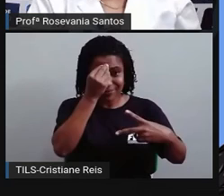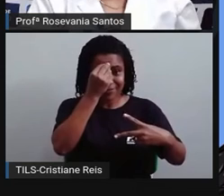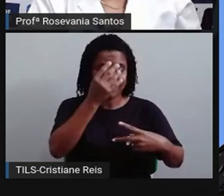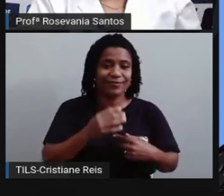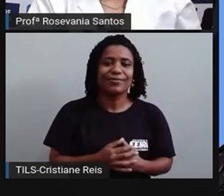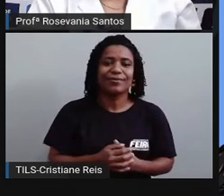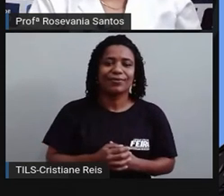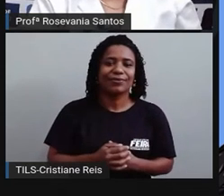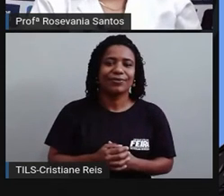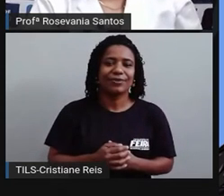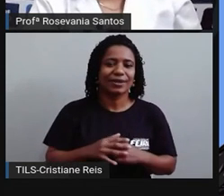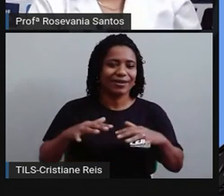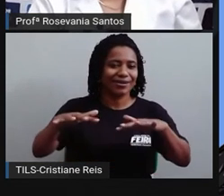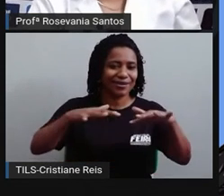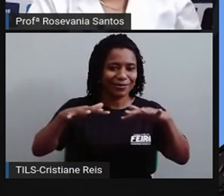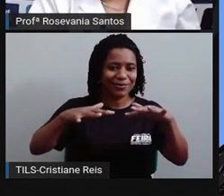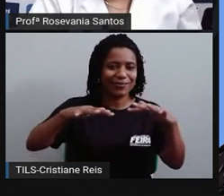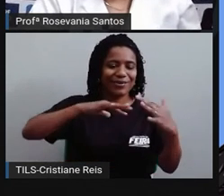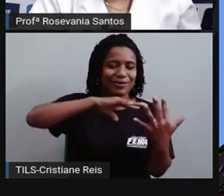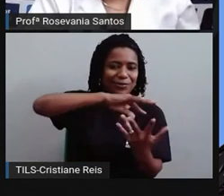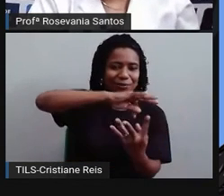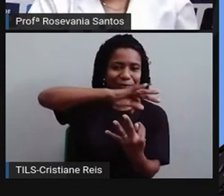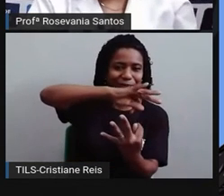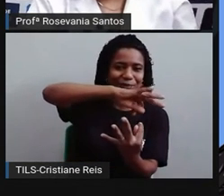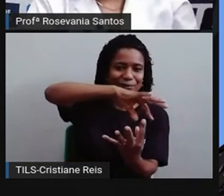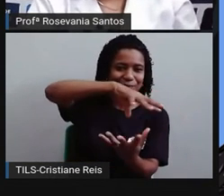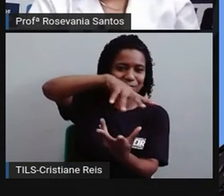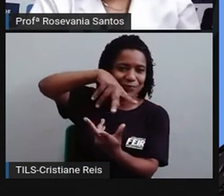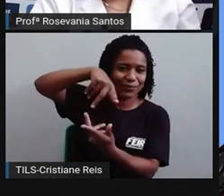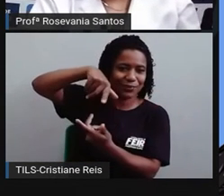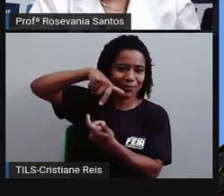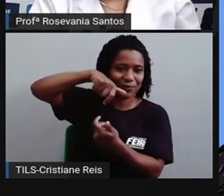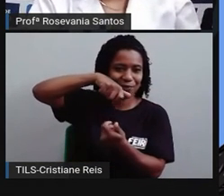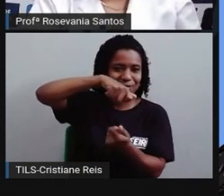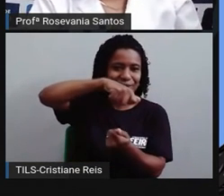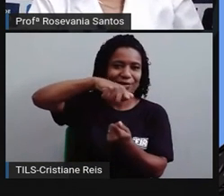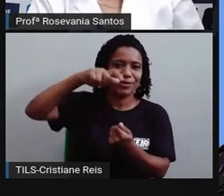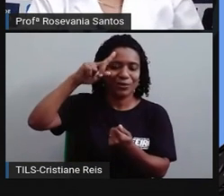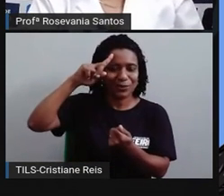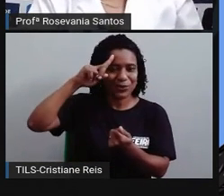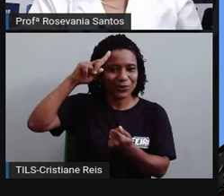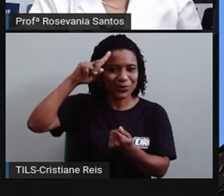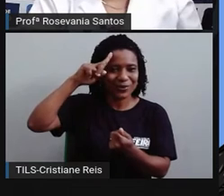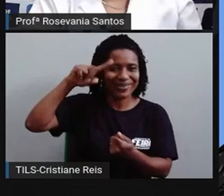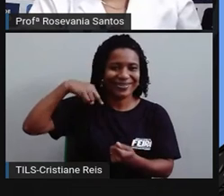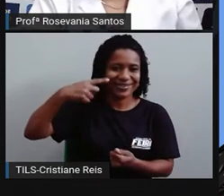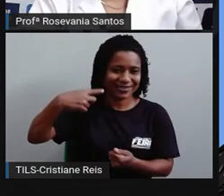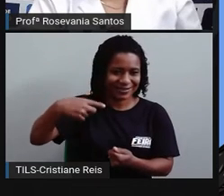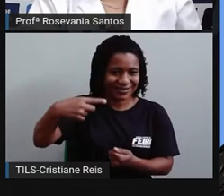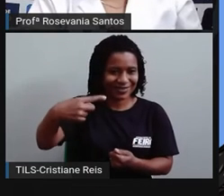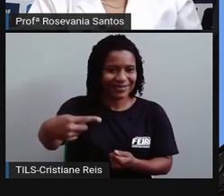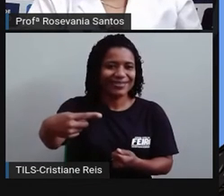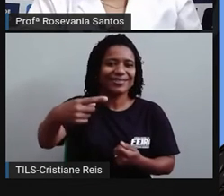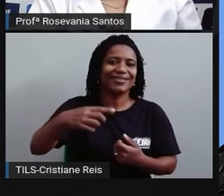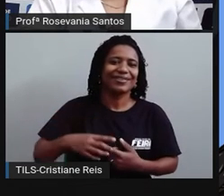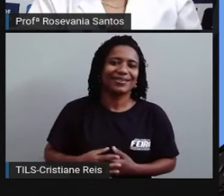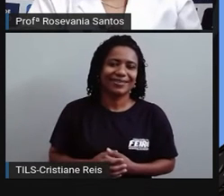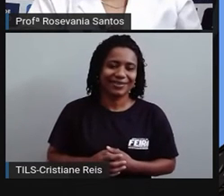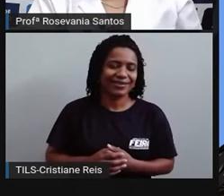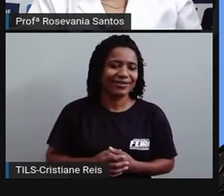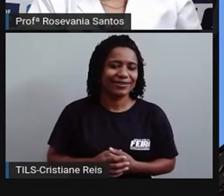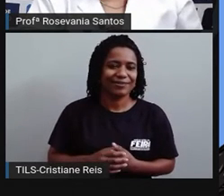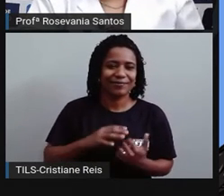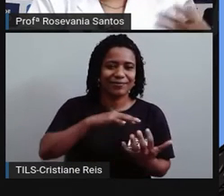é esse movimento que a gente observa aí todo santo diazinho, né, quando a gente vai fazer lá,